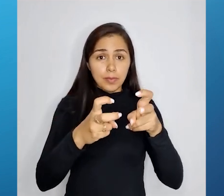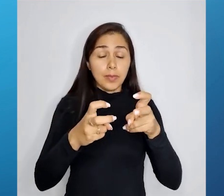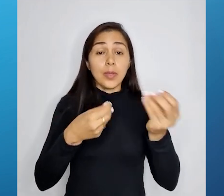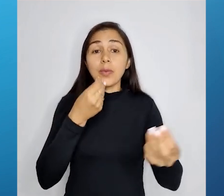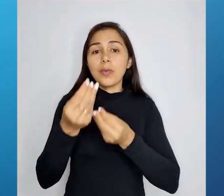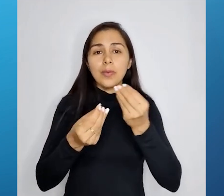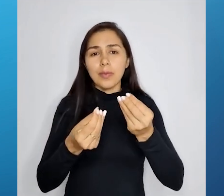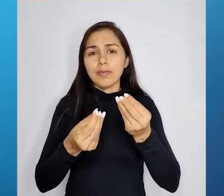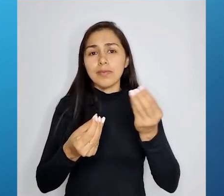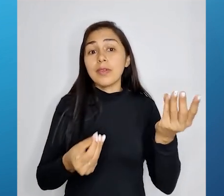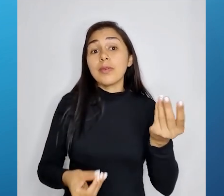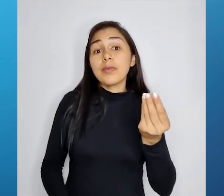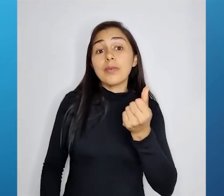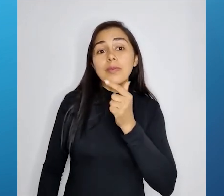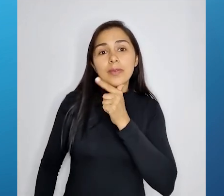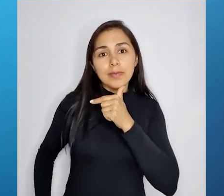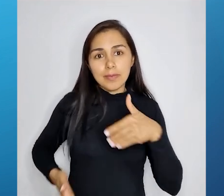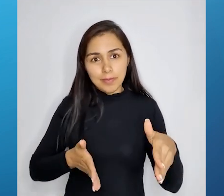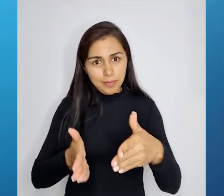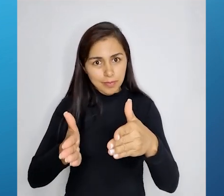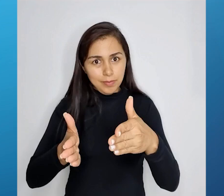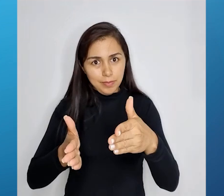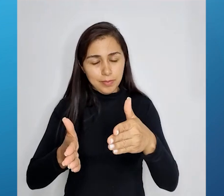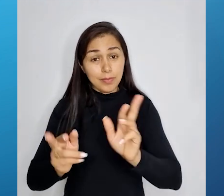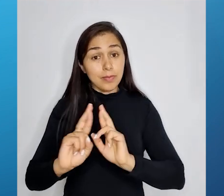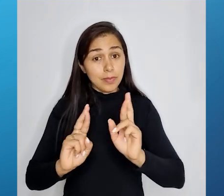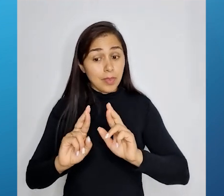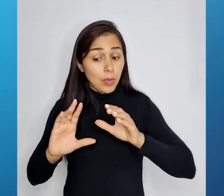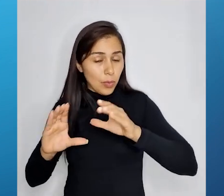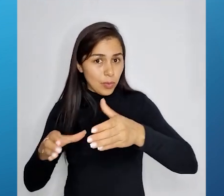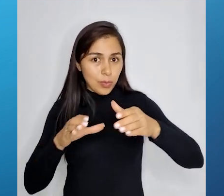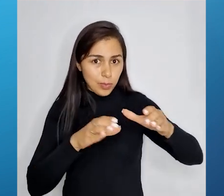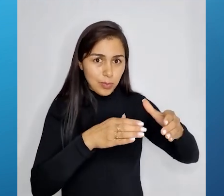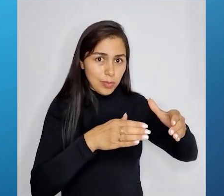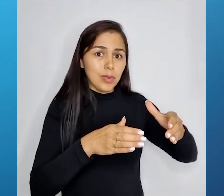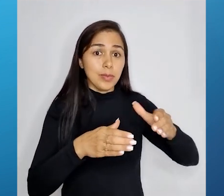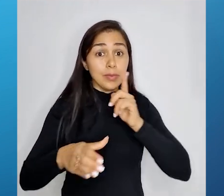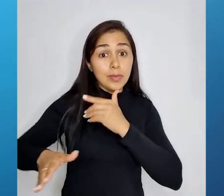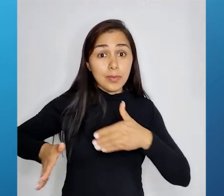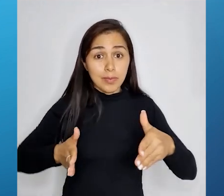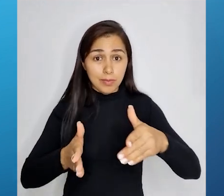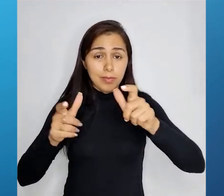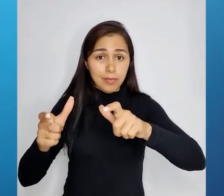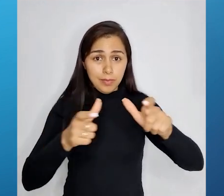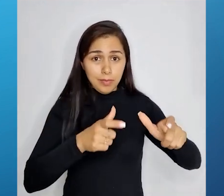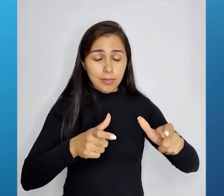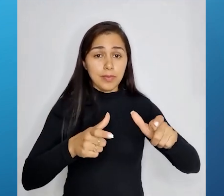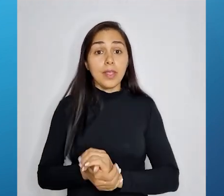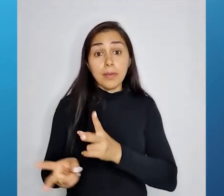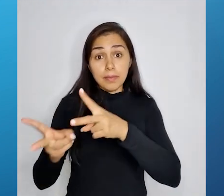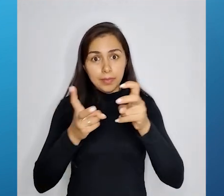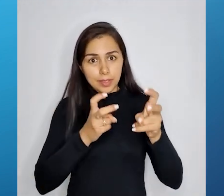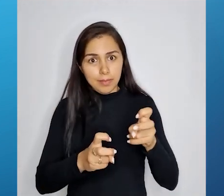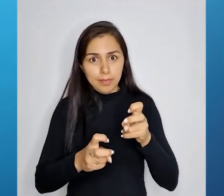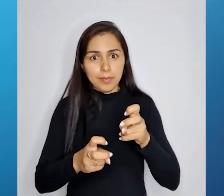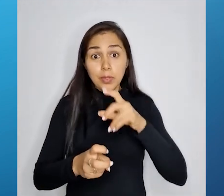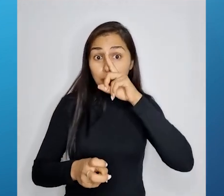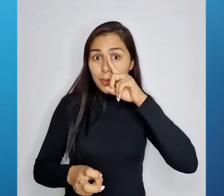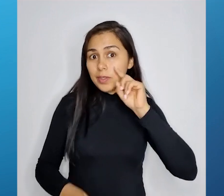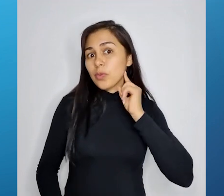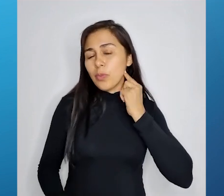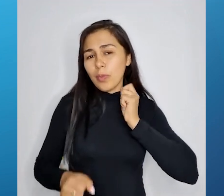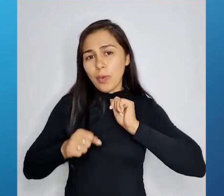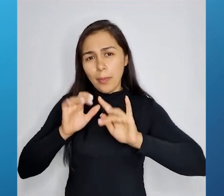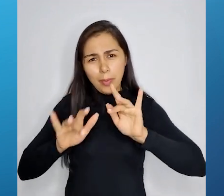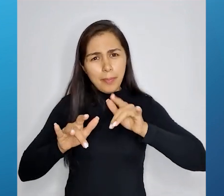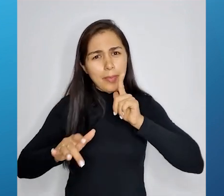está em relação à água do rio e suas bacias hidrográficas. Ou seja, poder de contaminação, tratamento dos efluentes que chegam ali,